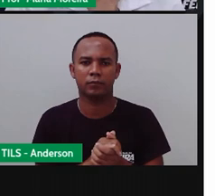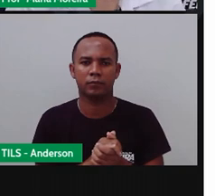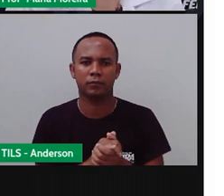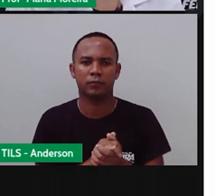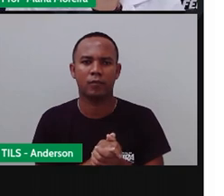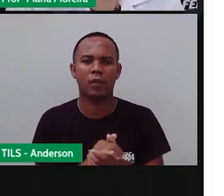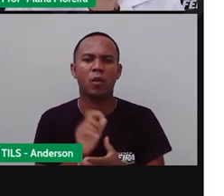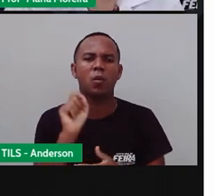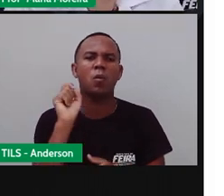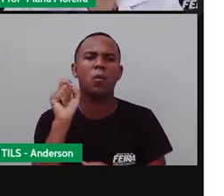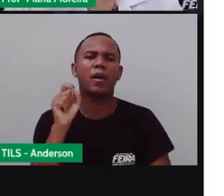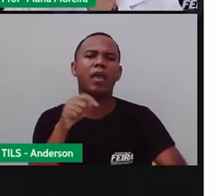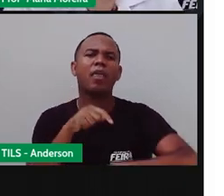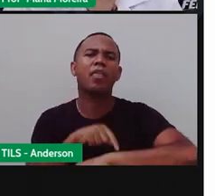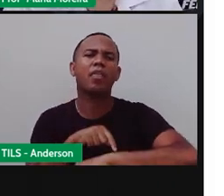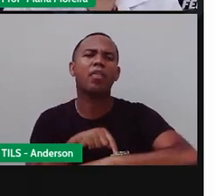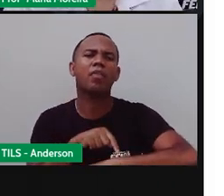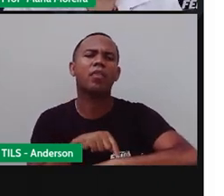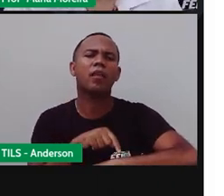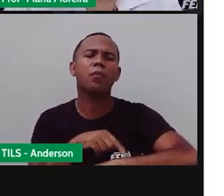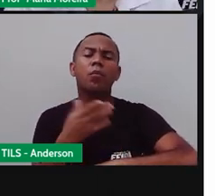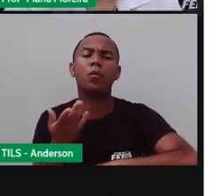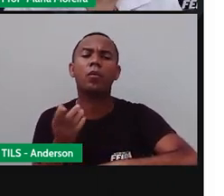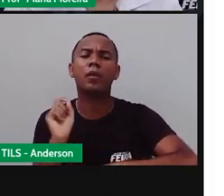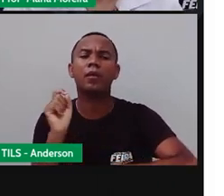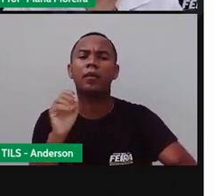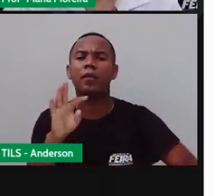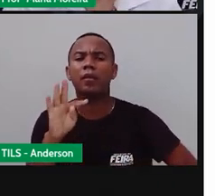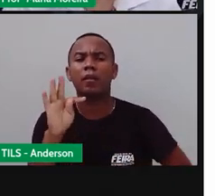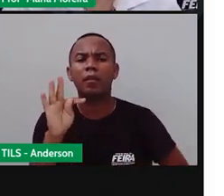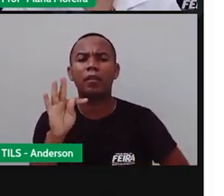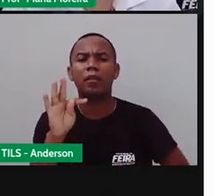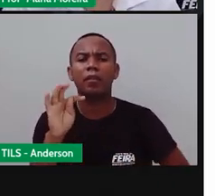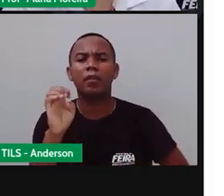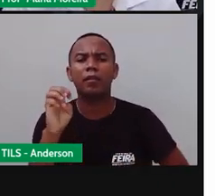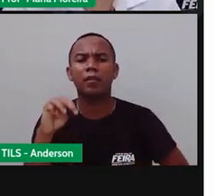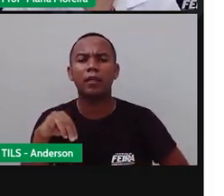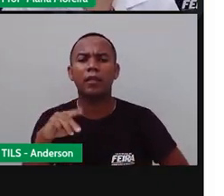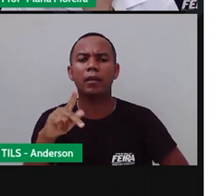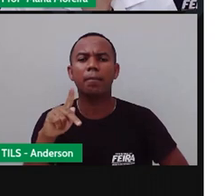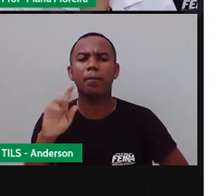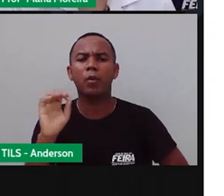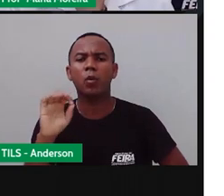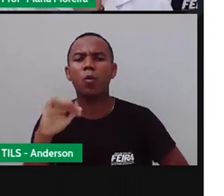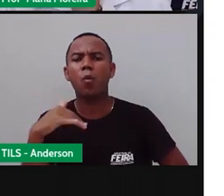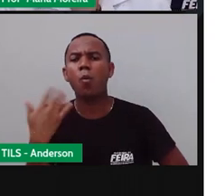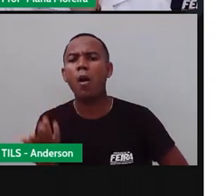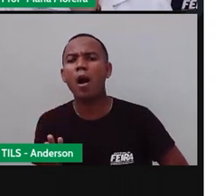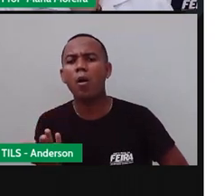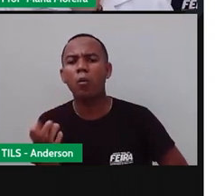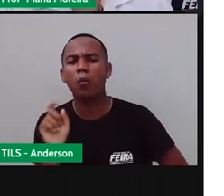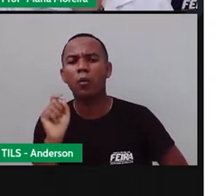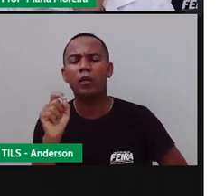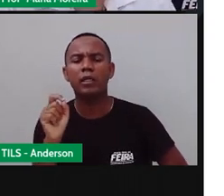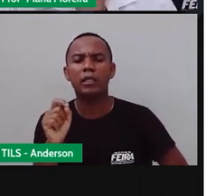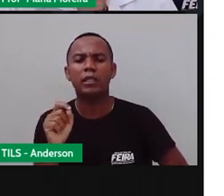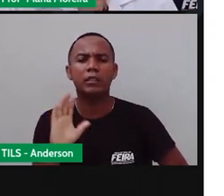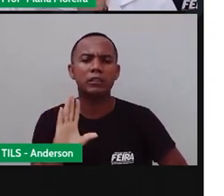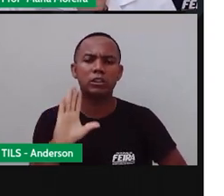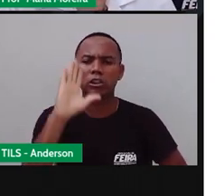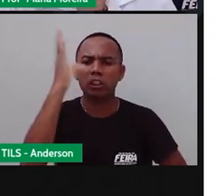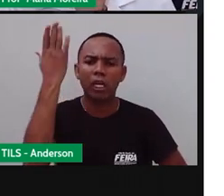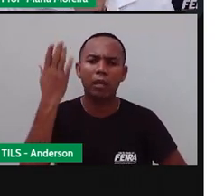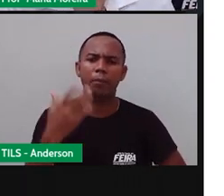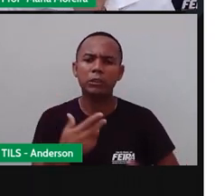E o que é o tempo? Podemos dizer que o tempo é a duração dos acontecimentos